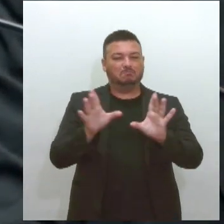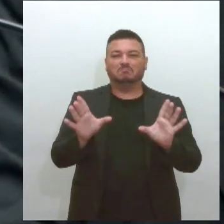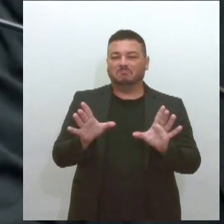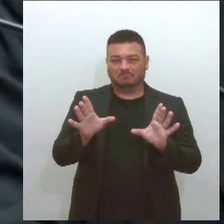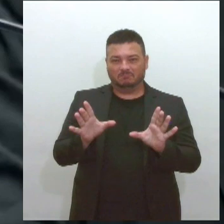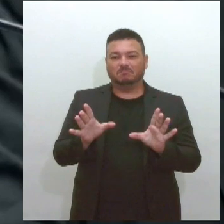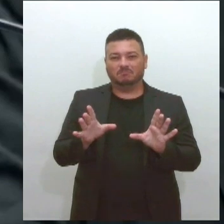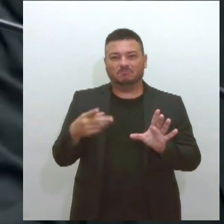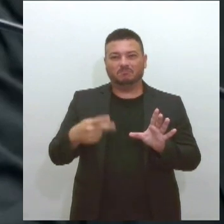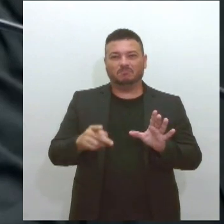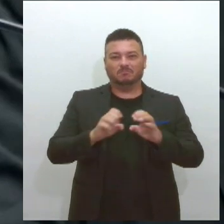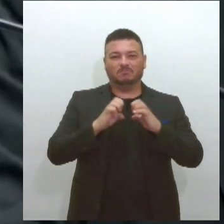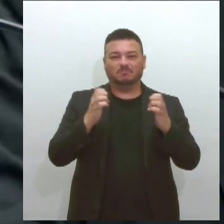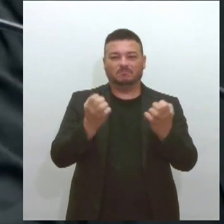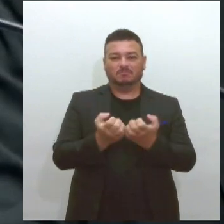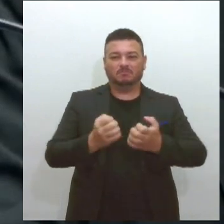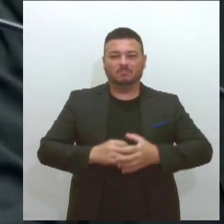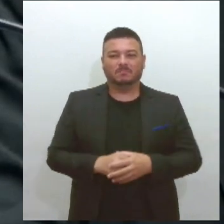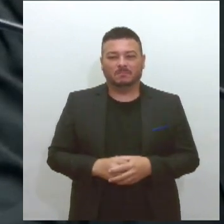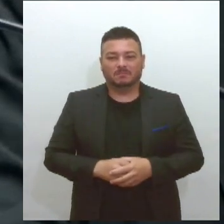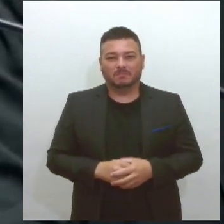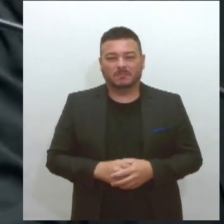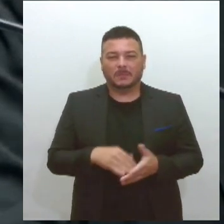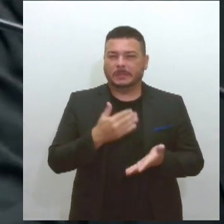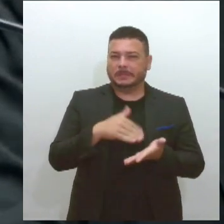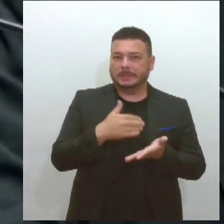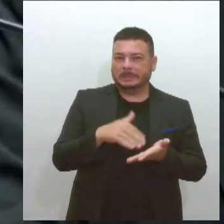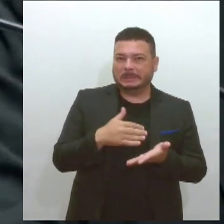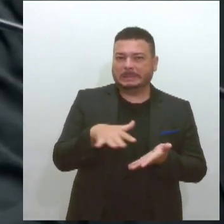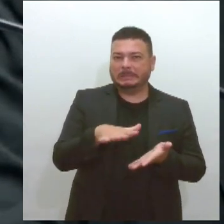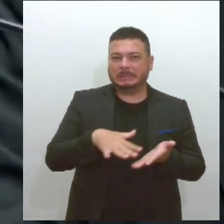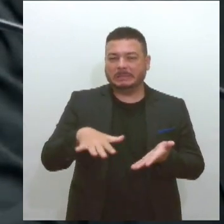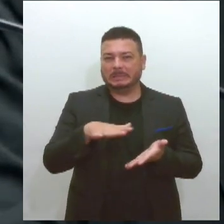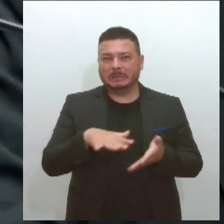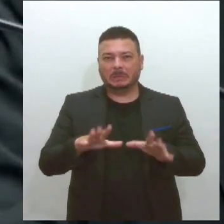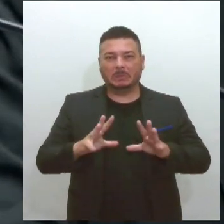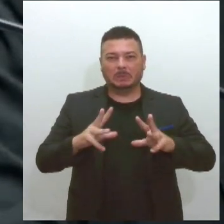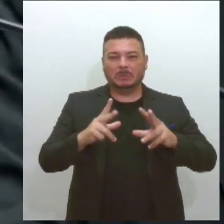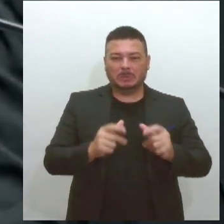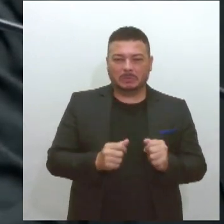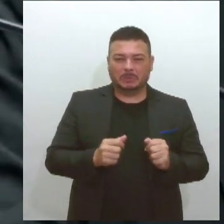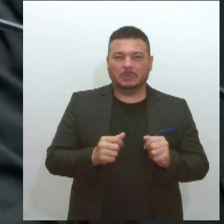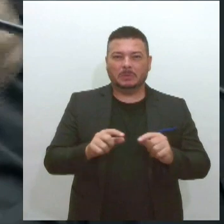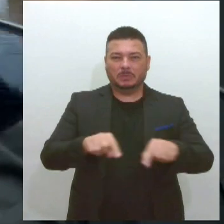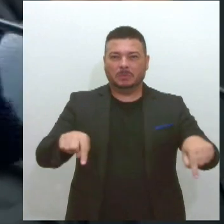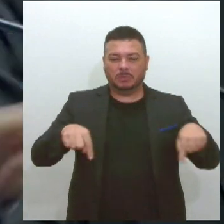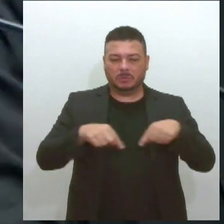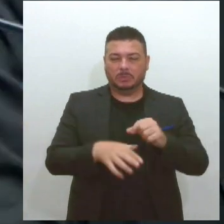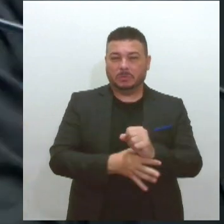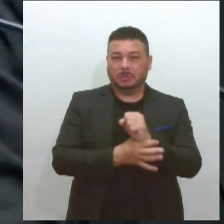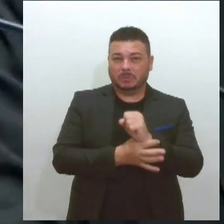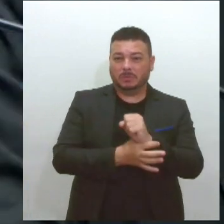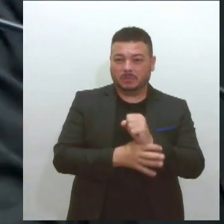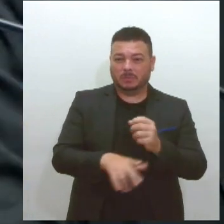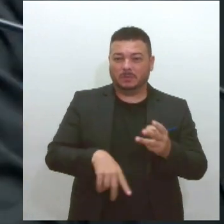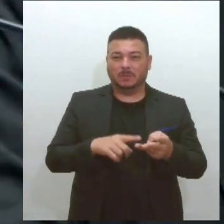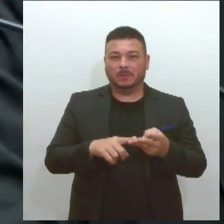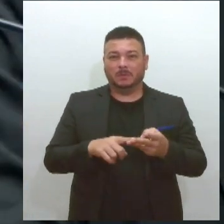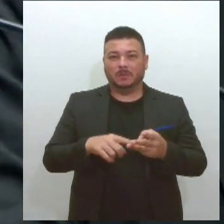evento. Então, Secretaria-Geral da Mesa, Diretoria-Geral, Gabinete de Segurança Institucional, Ceremonial,